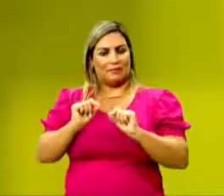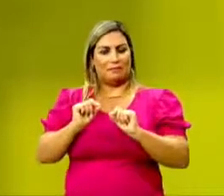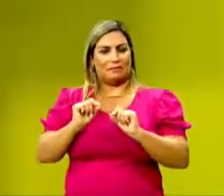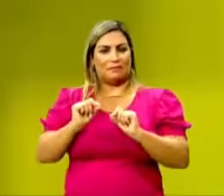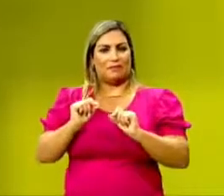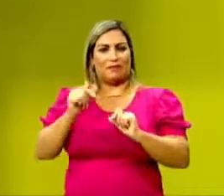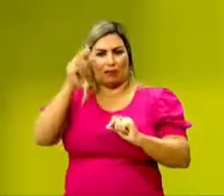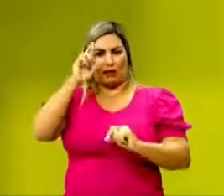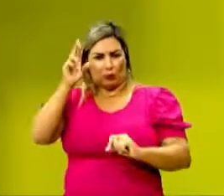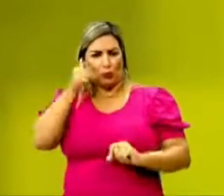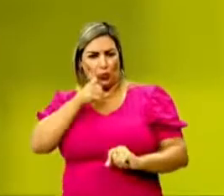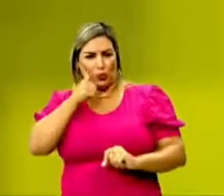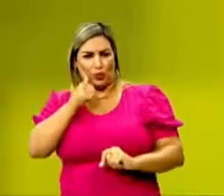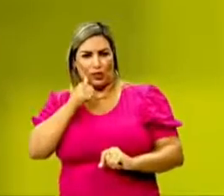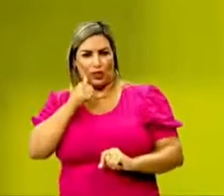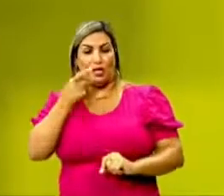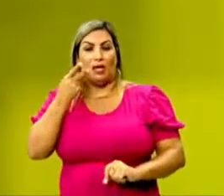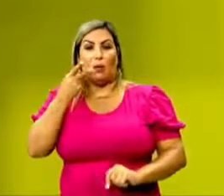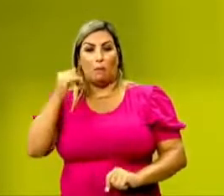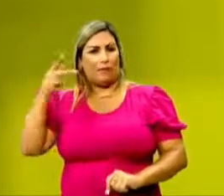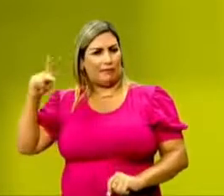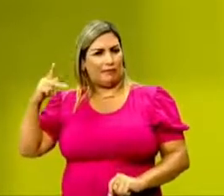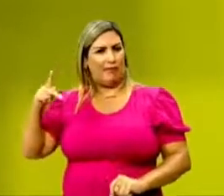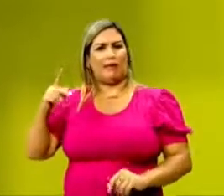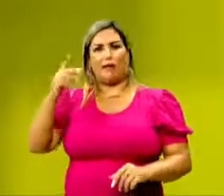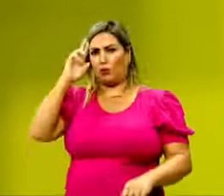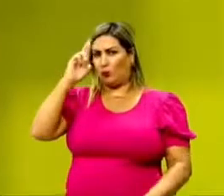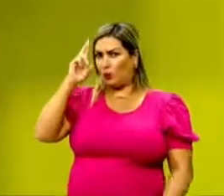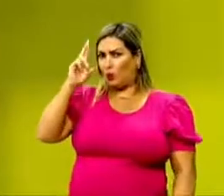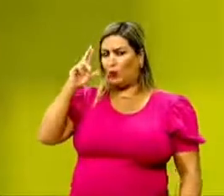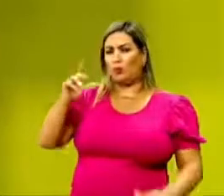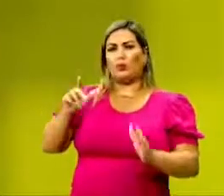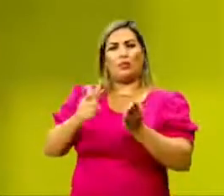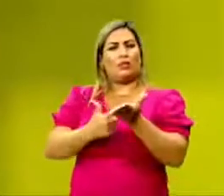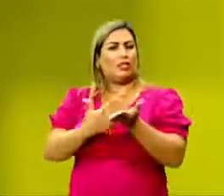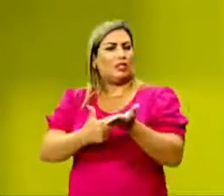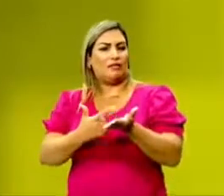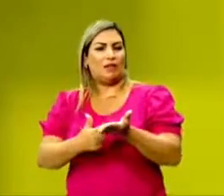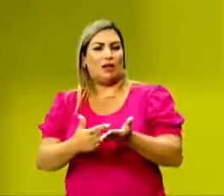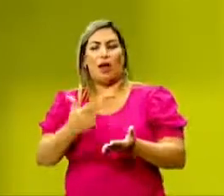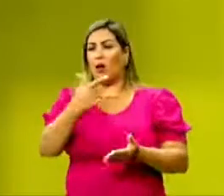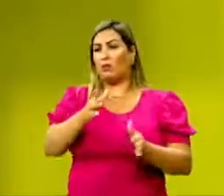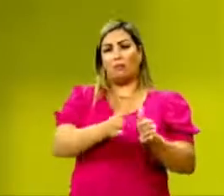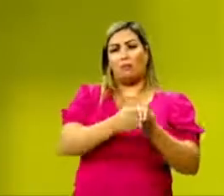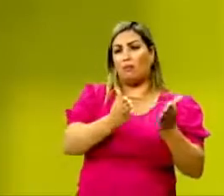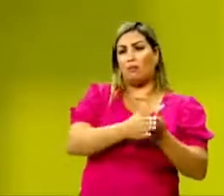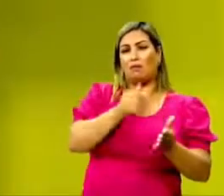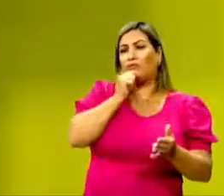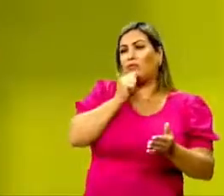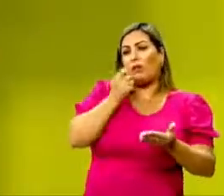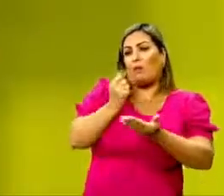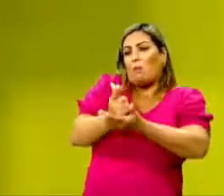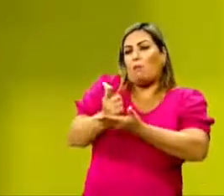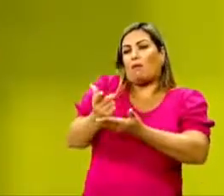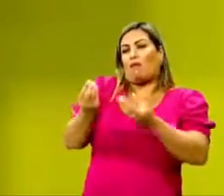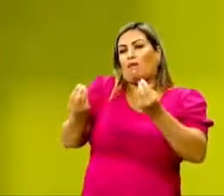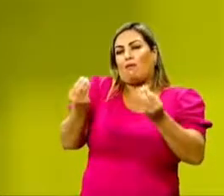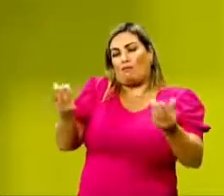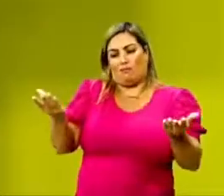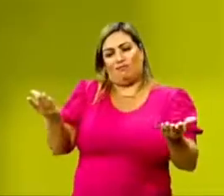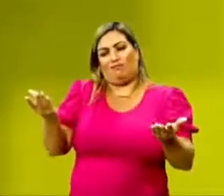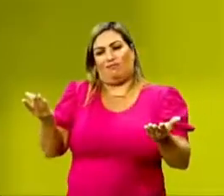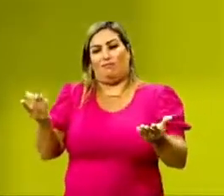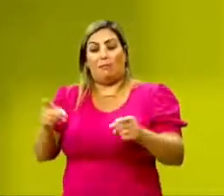a dona do livro, o pai dela é dono de uma livraria. A outra não, desprovida de livros, não teria condições de comprar